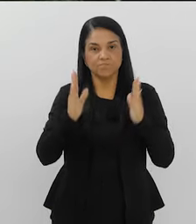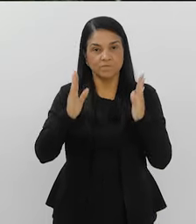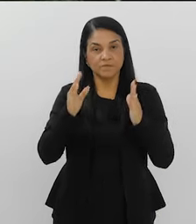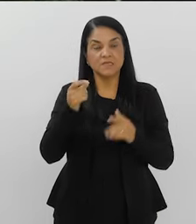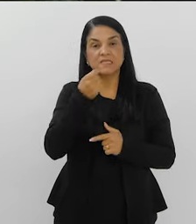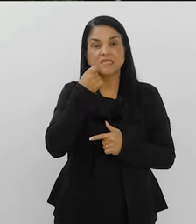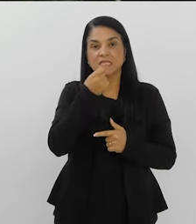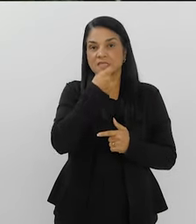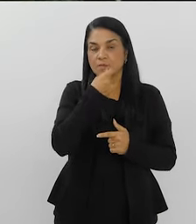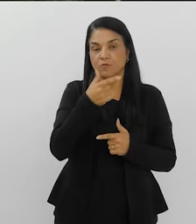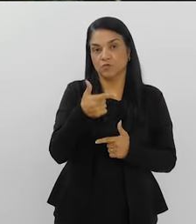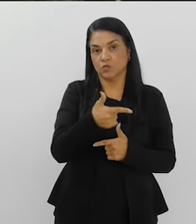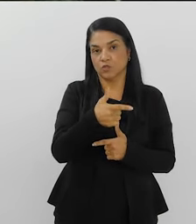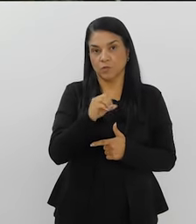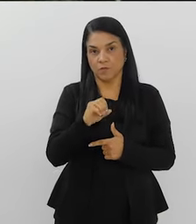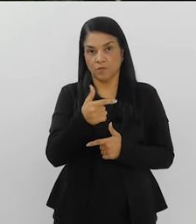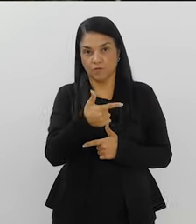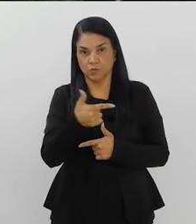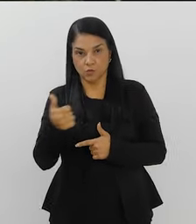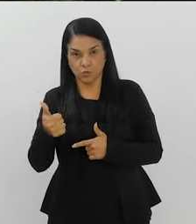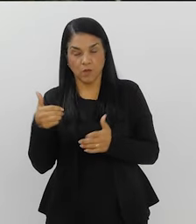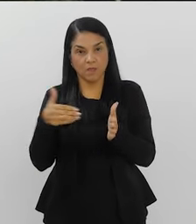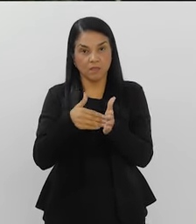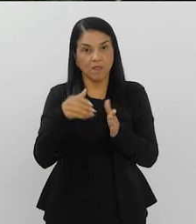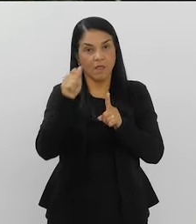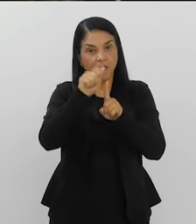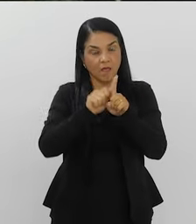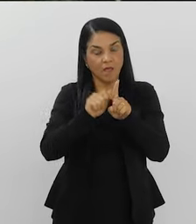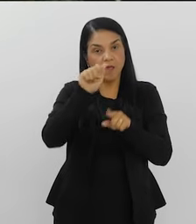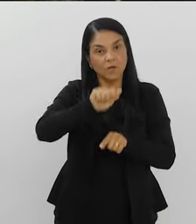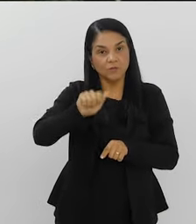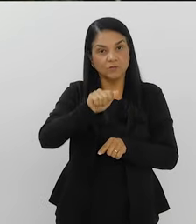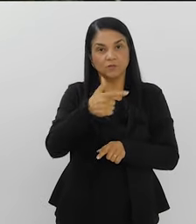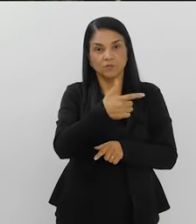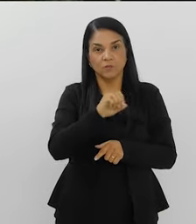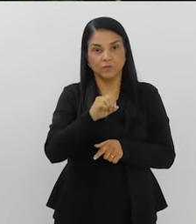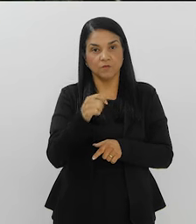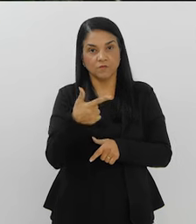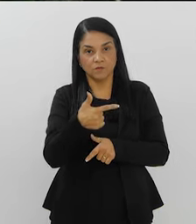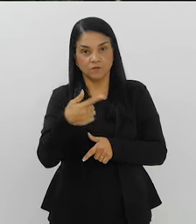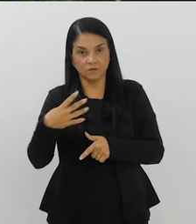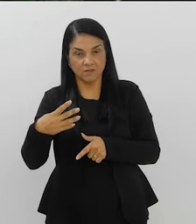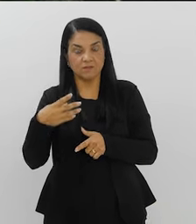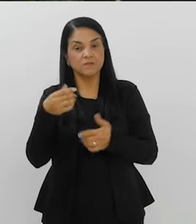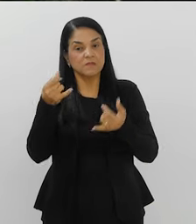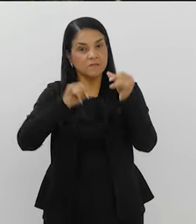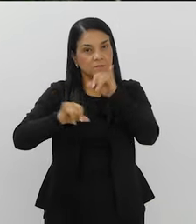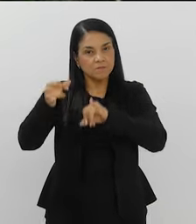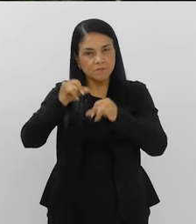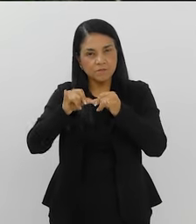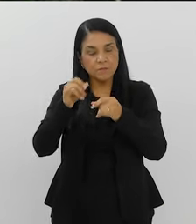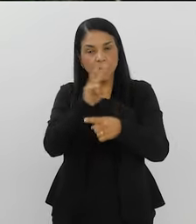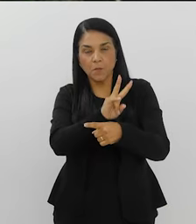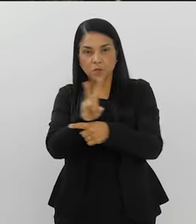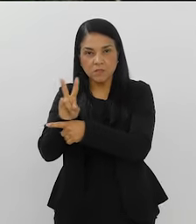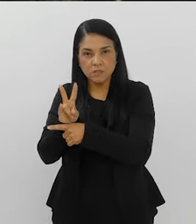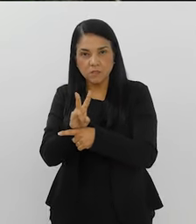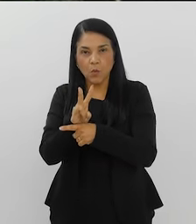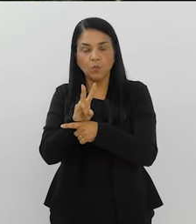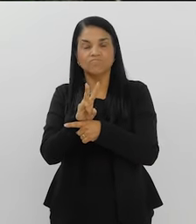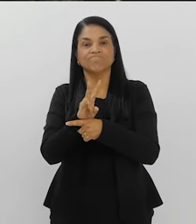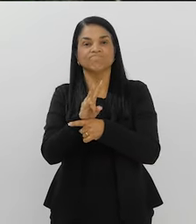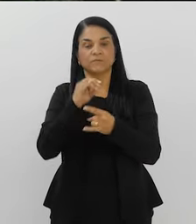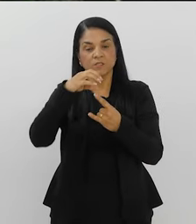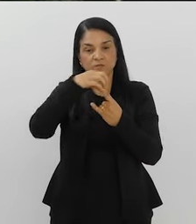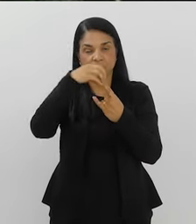agosto de 2023. E a pesquisa foi conduzida pelo Laboratório de Avaliação e Promoção da Saúde Ambiental do Instituto